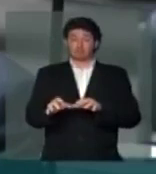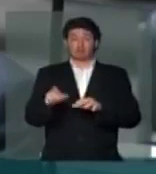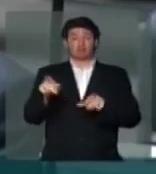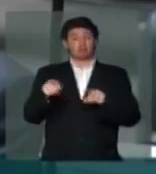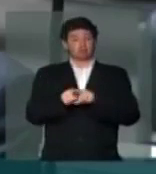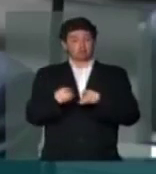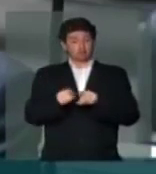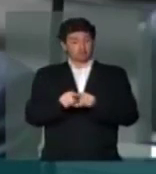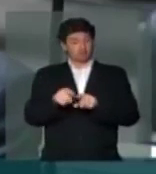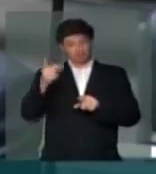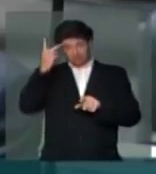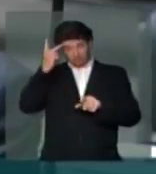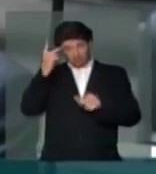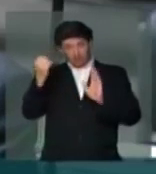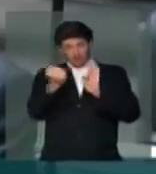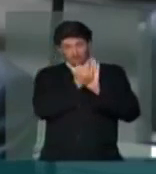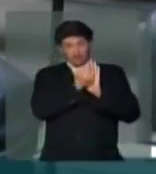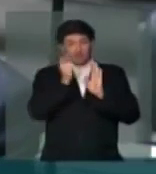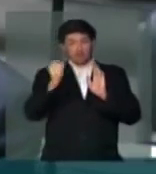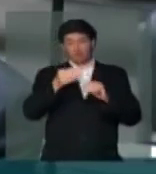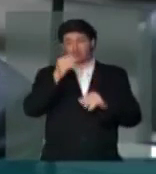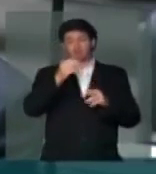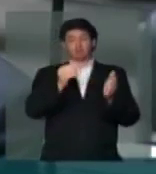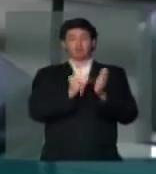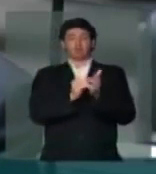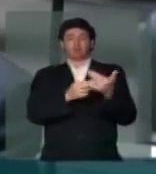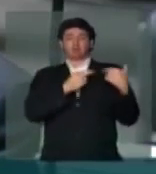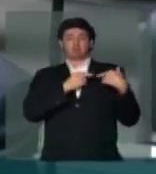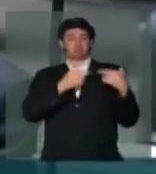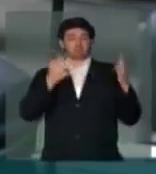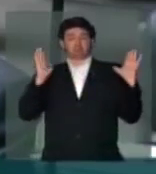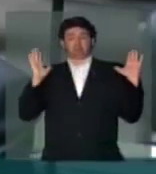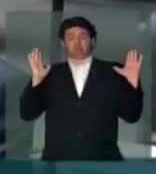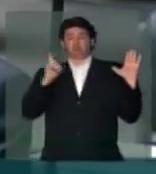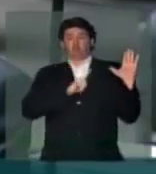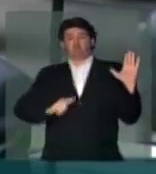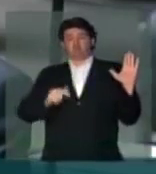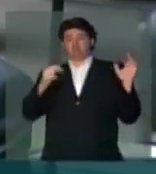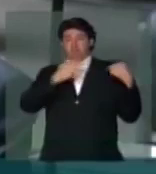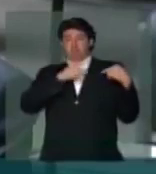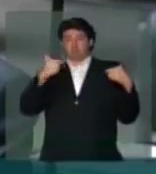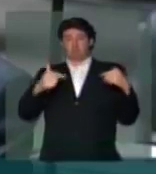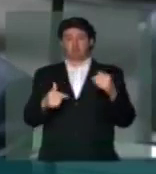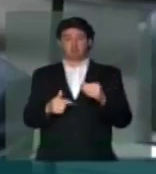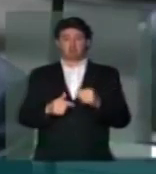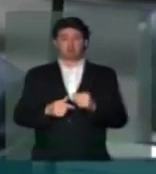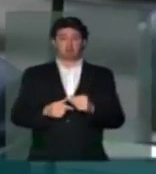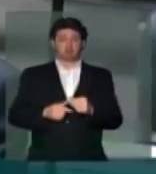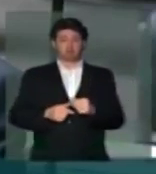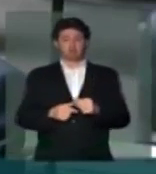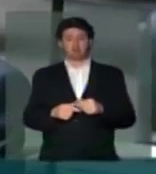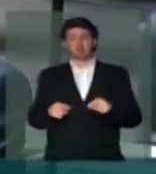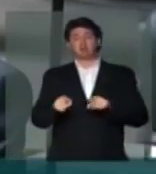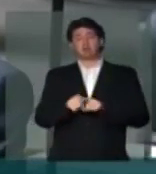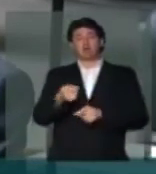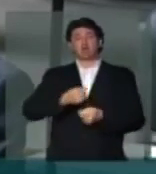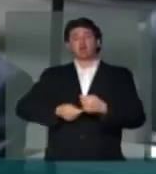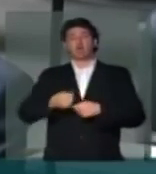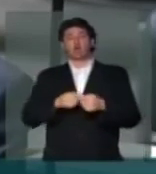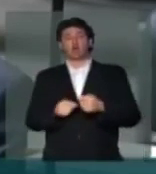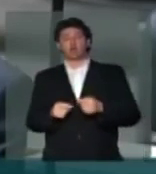governo paulista é de desresponsabilização do estado Municipalização, mercantilização,